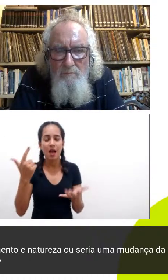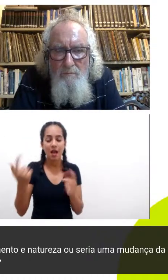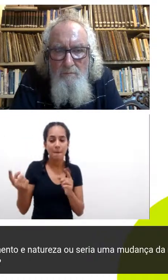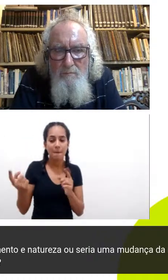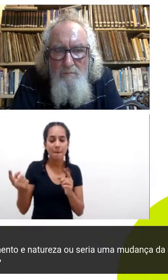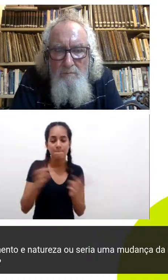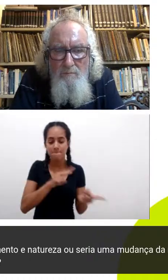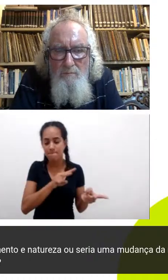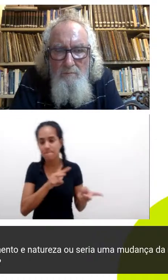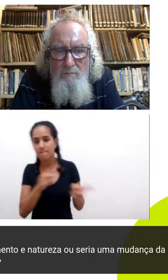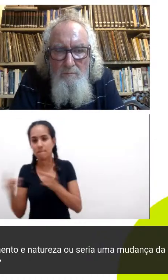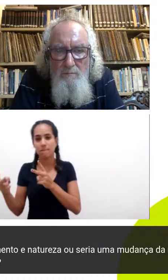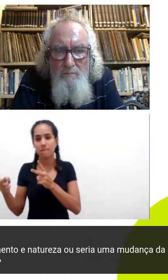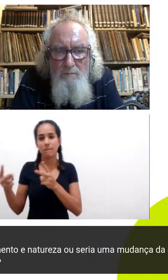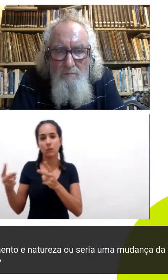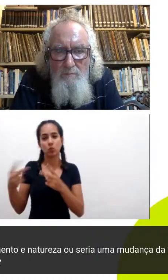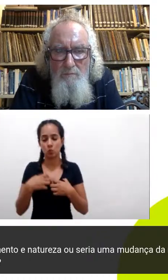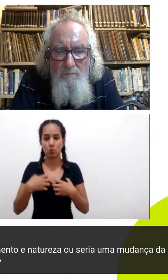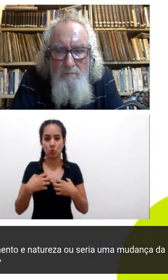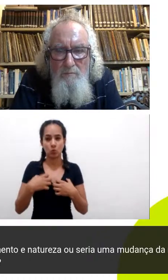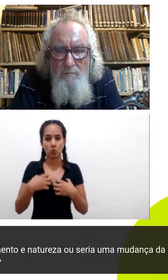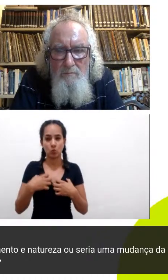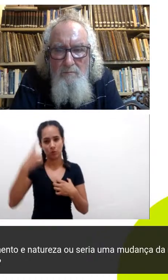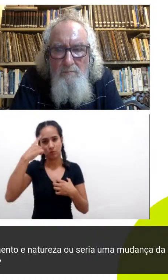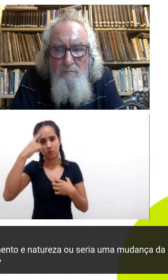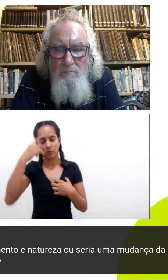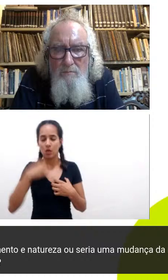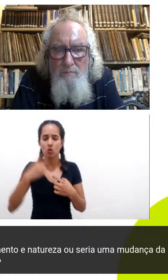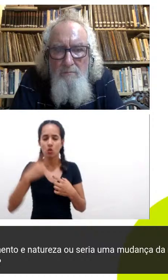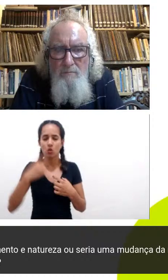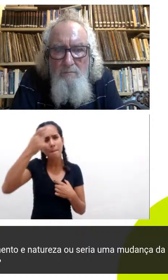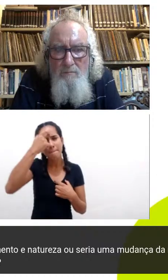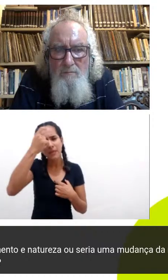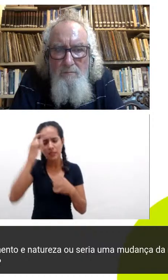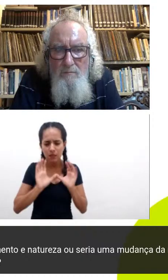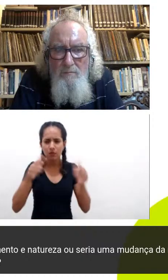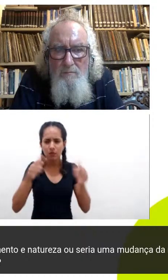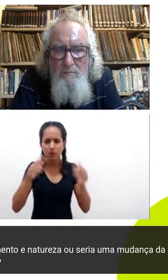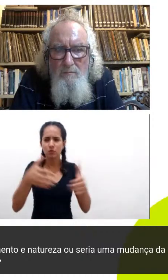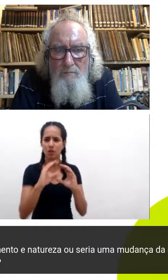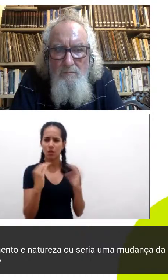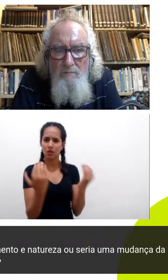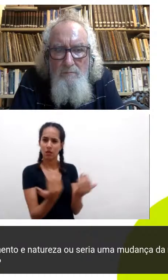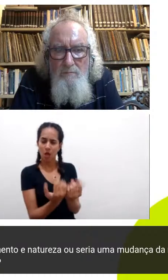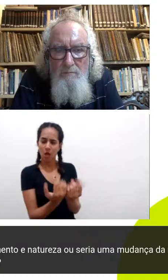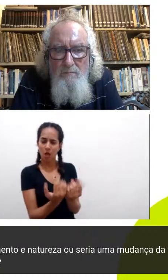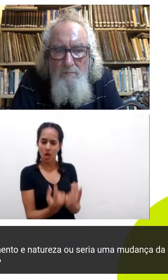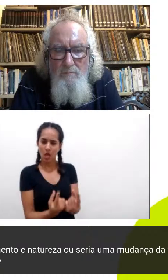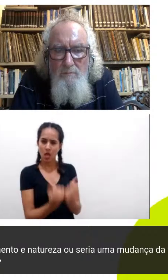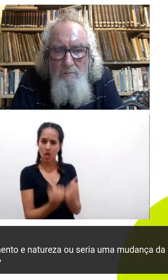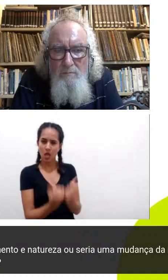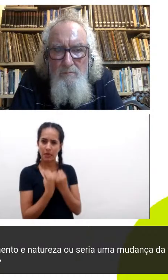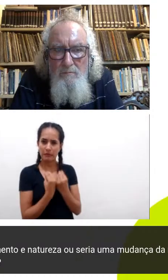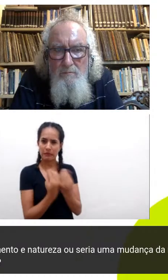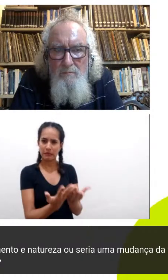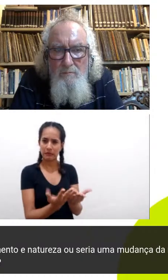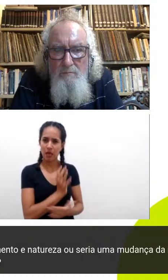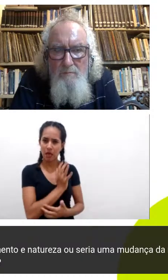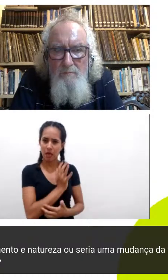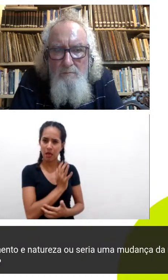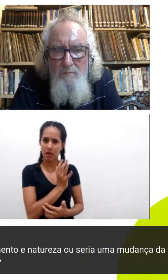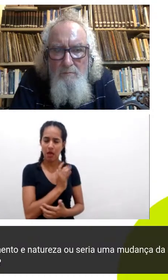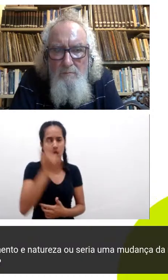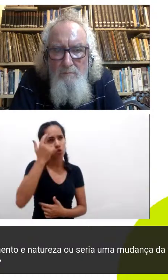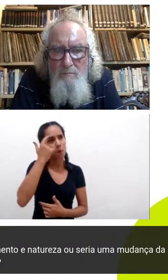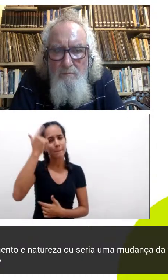sistêmico pensa o seguinte eu tô pensando na comunidade tá gerando riqueza pra comunidade eu tô pensando no ecossistema